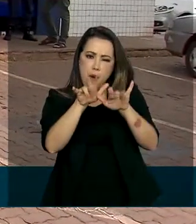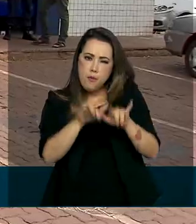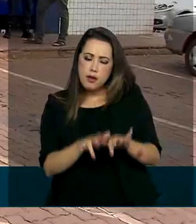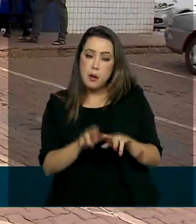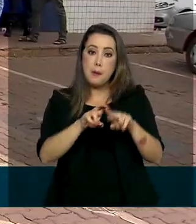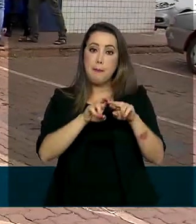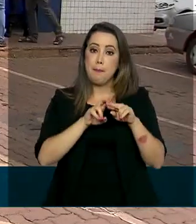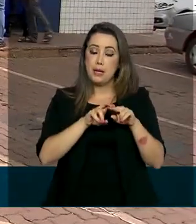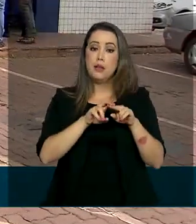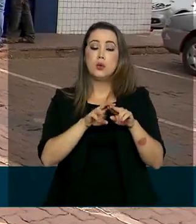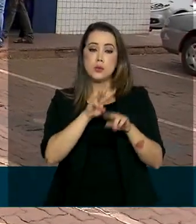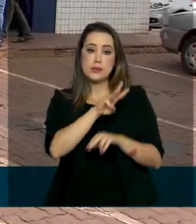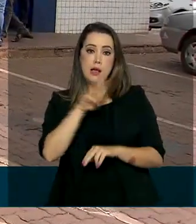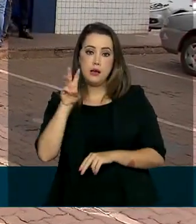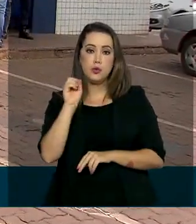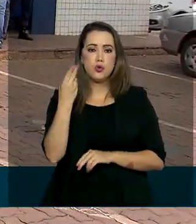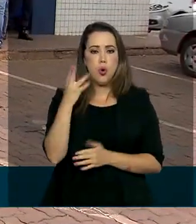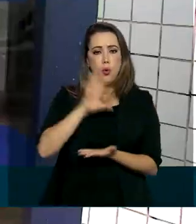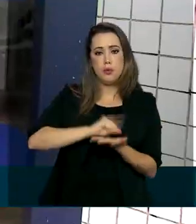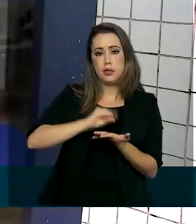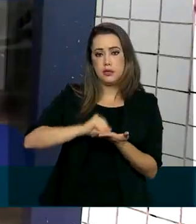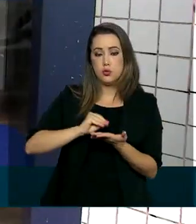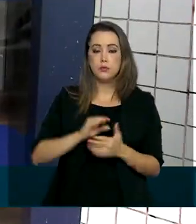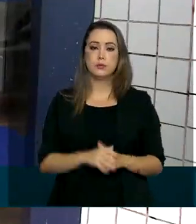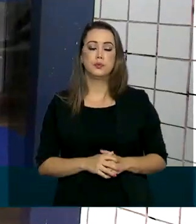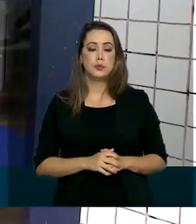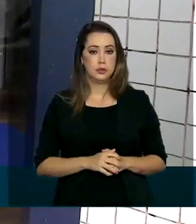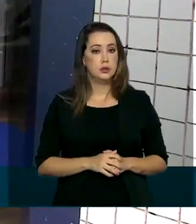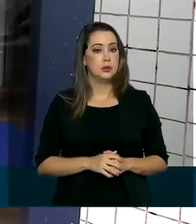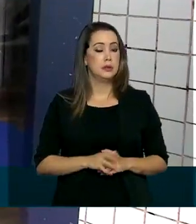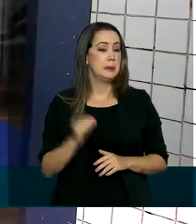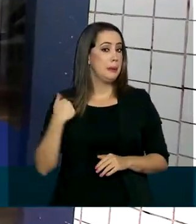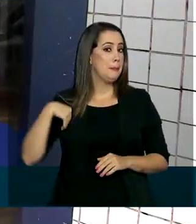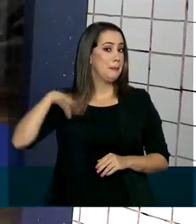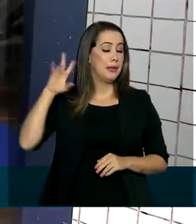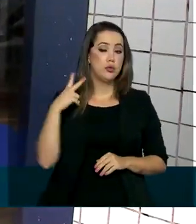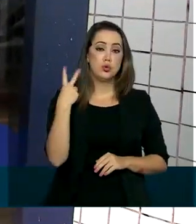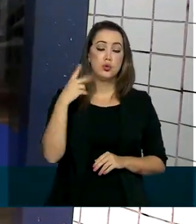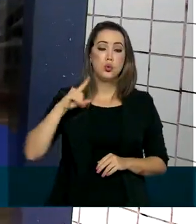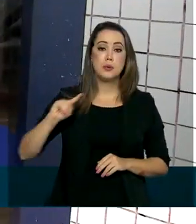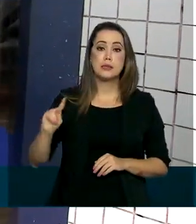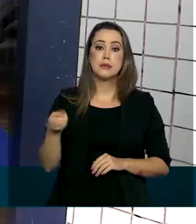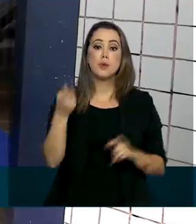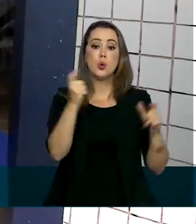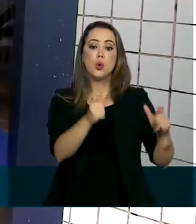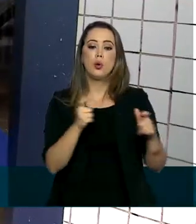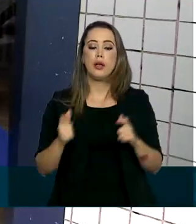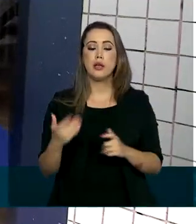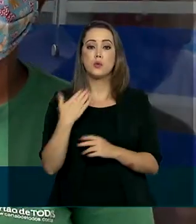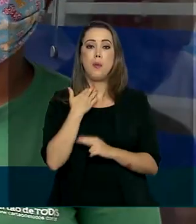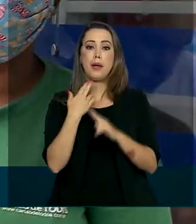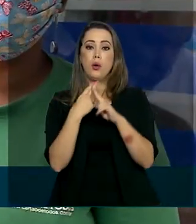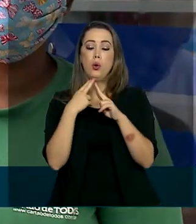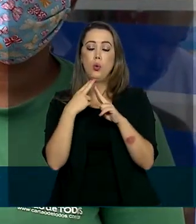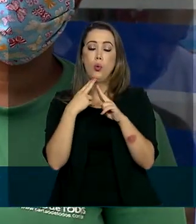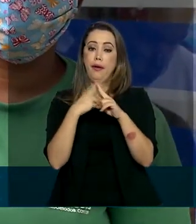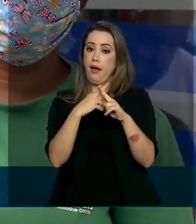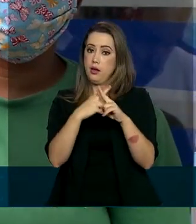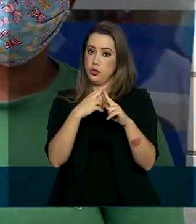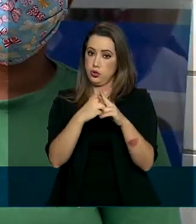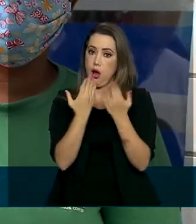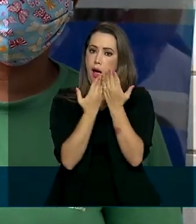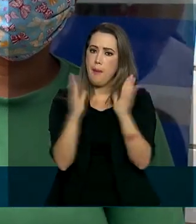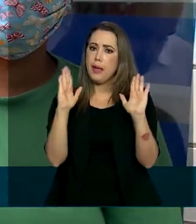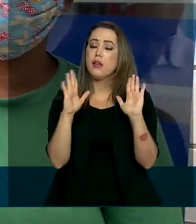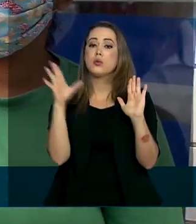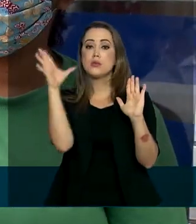por meio do site ou do aplicativo. Inclusive, mais de 2 mil agências da Caixa em todo o país funcionaram no